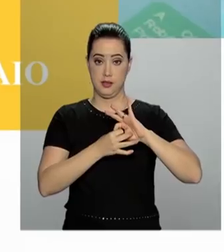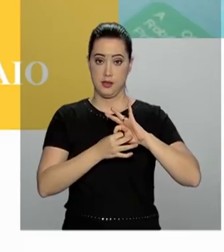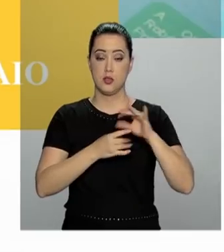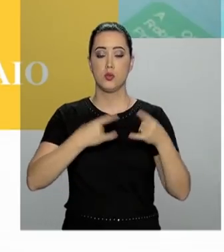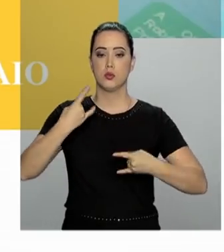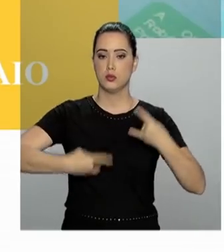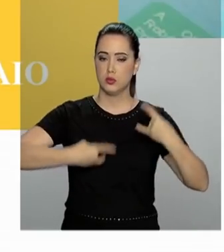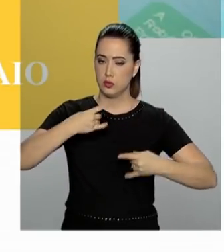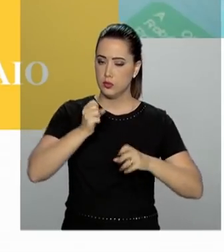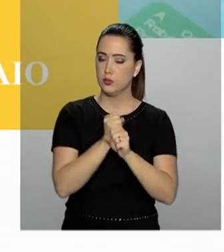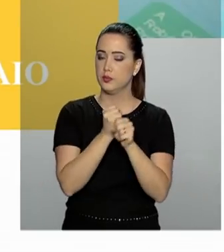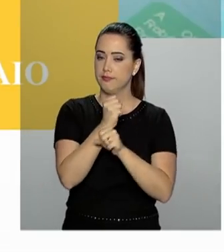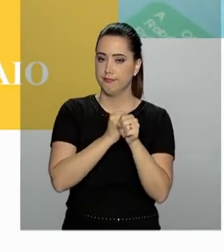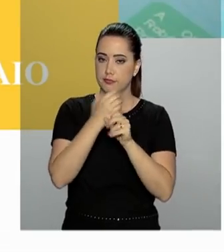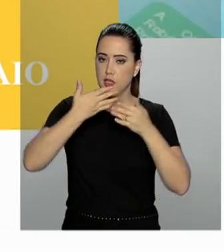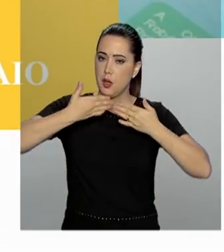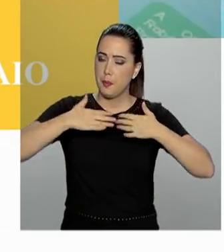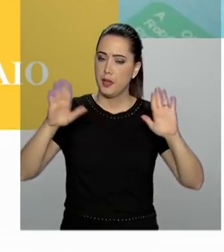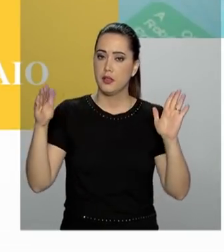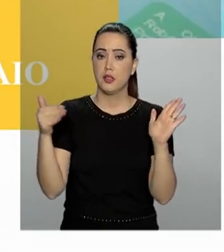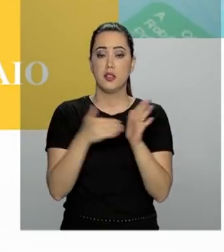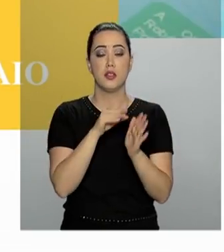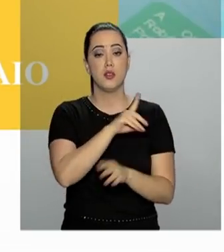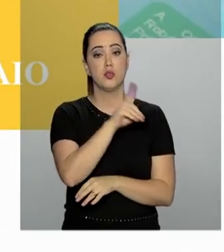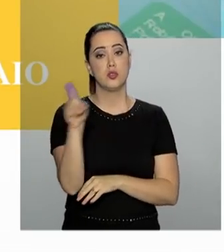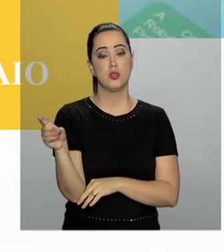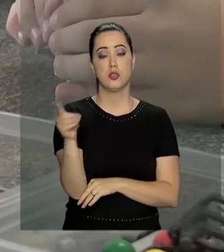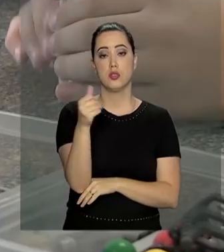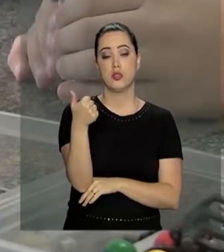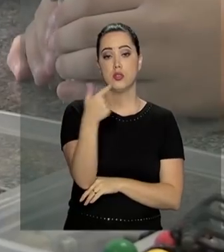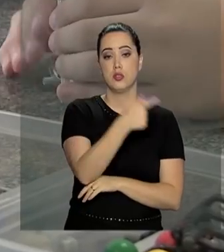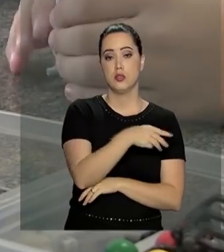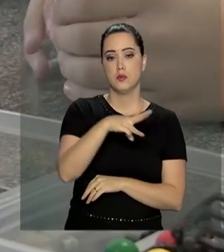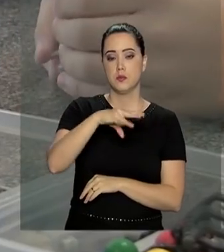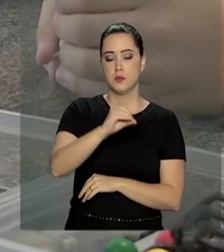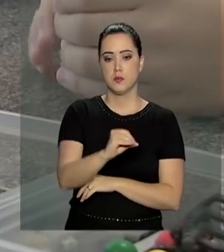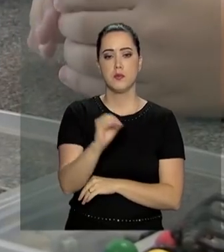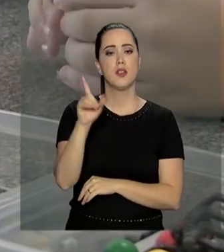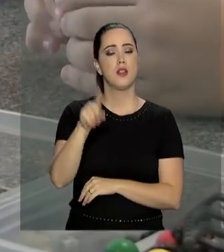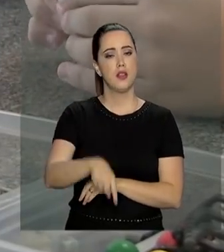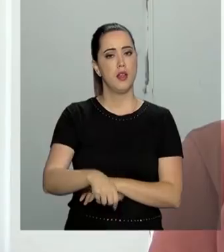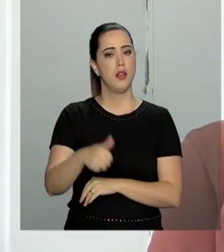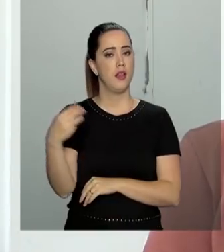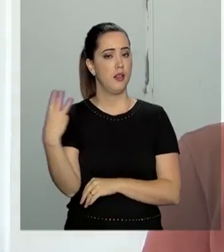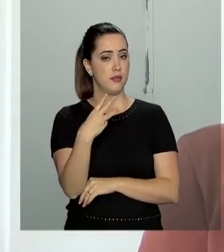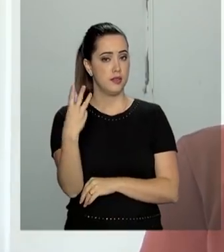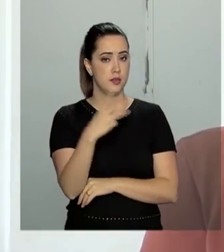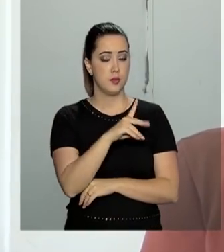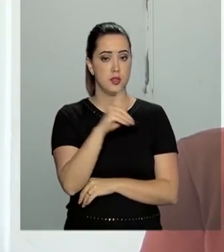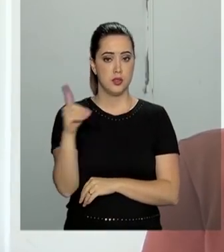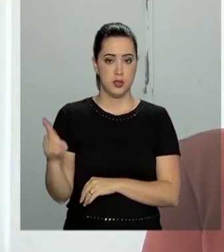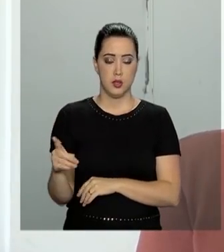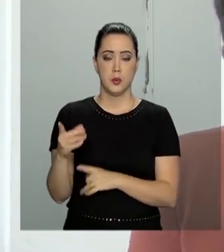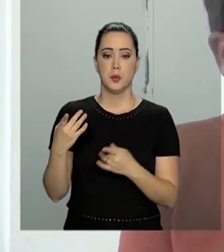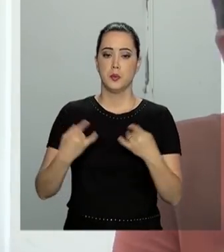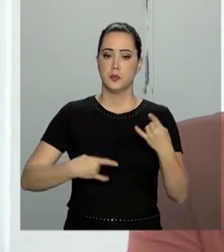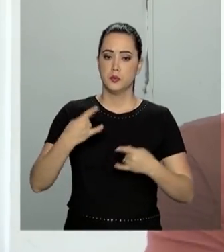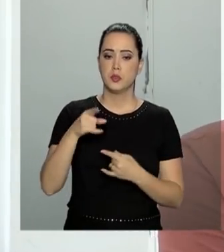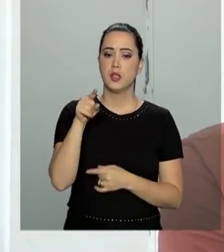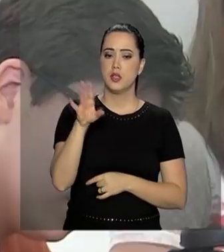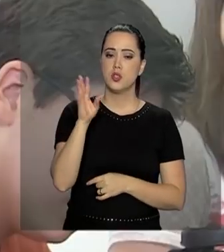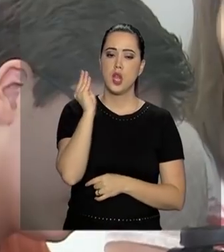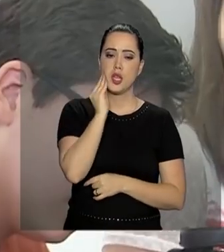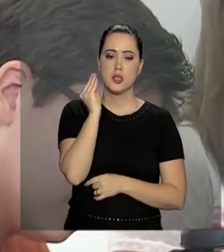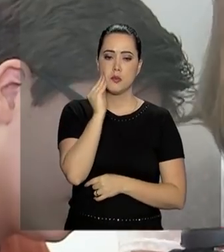Robótica deste ano estão abertas até 17 de maio. Esta é a 13ª edição. Jaime já tem